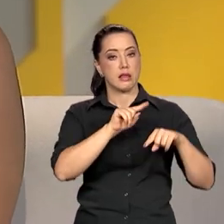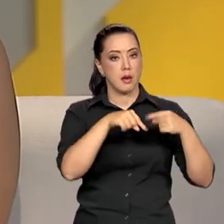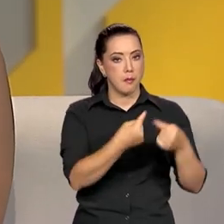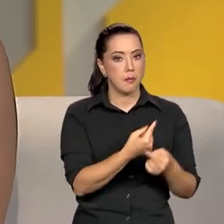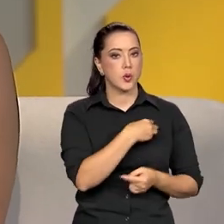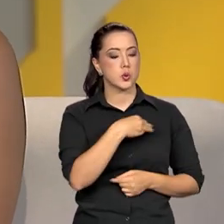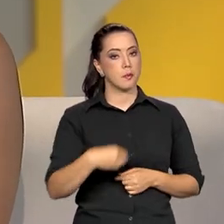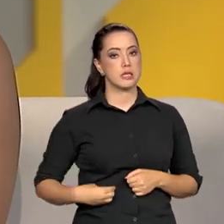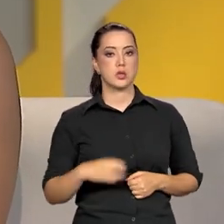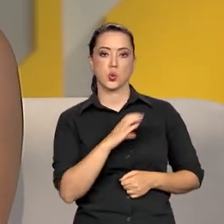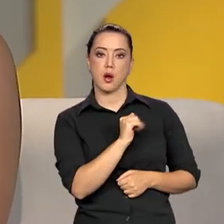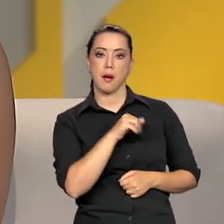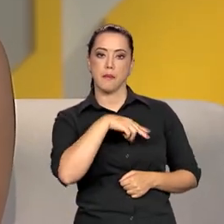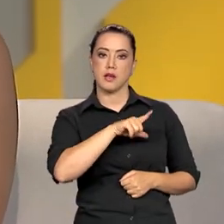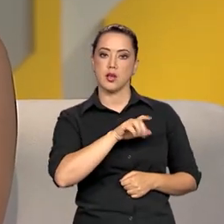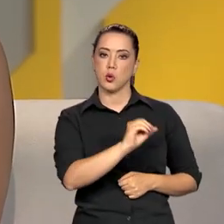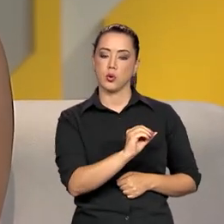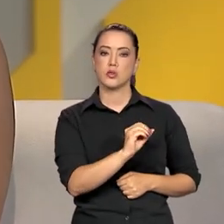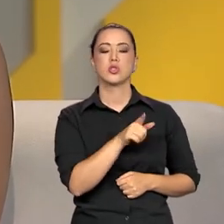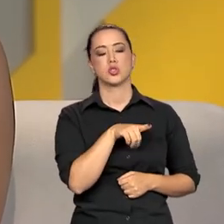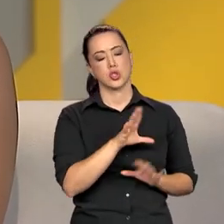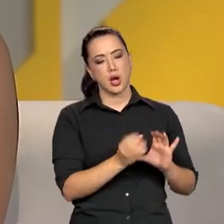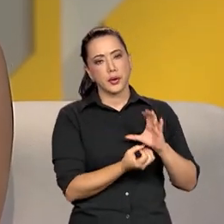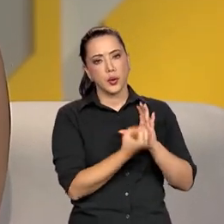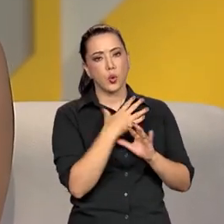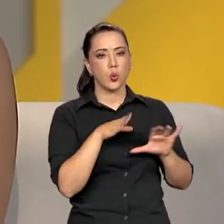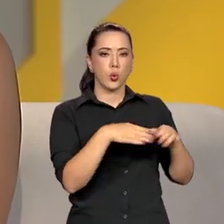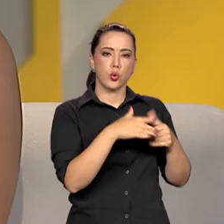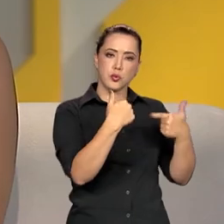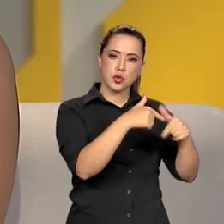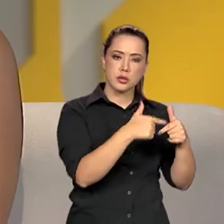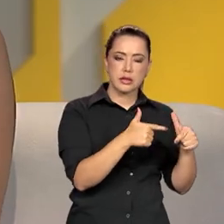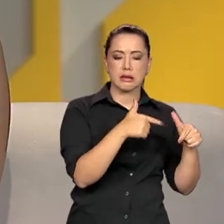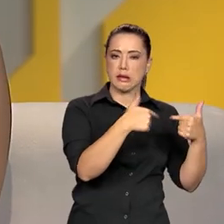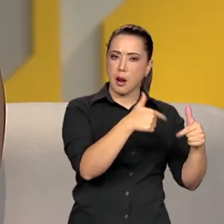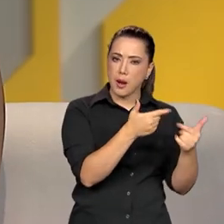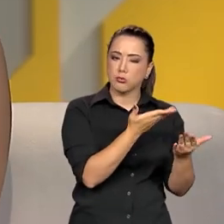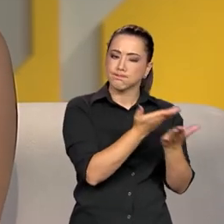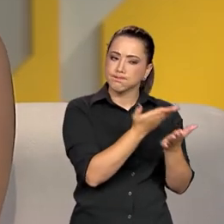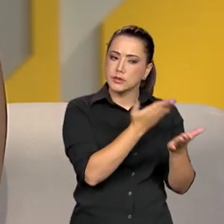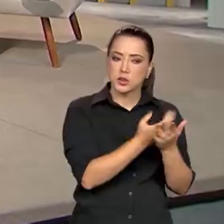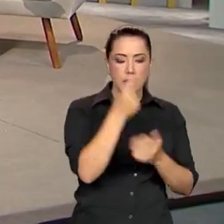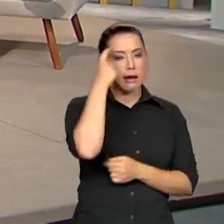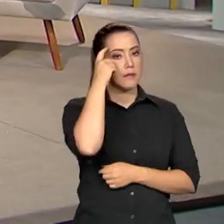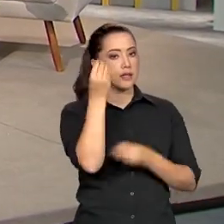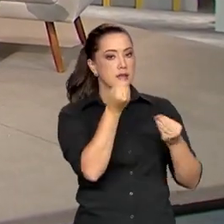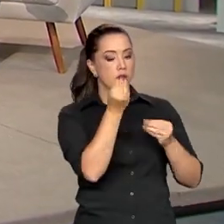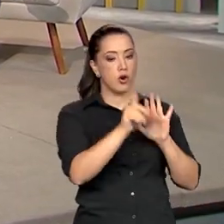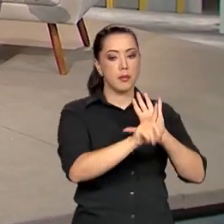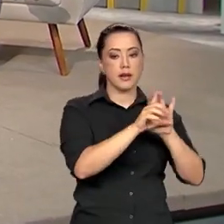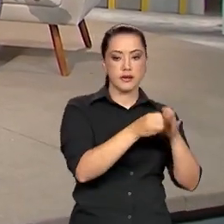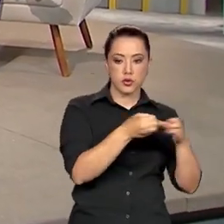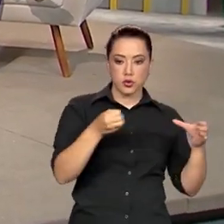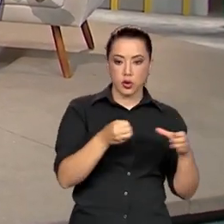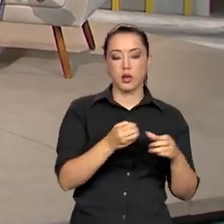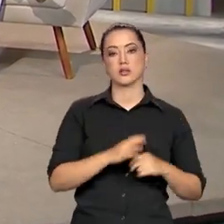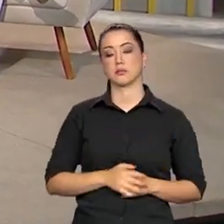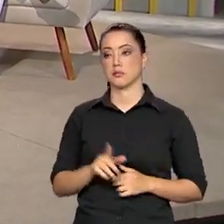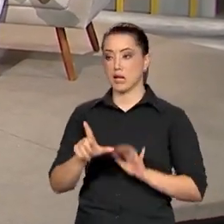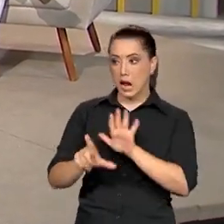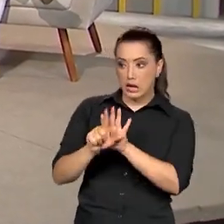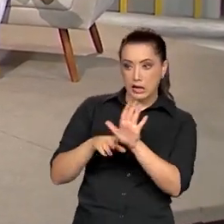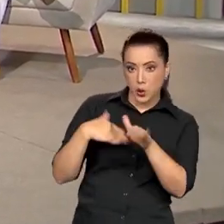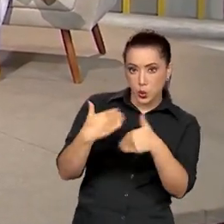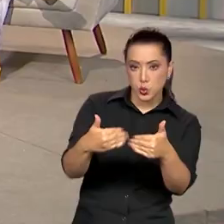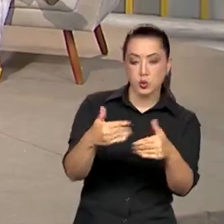já estipulou que teremos um grupo de trabalho para pensar essa lei de cotas, mas também com a permanência. A lei vai continuar vigente, mas abre